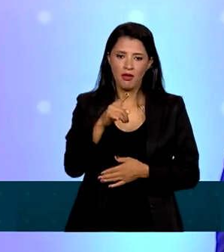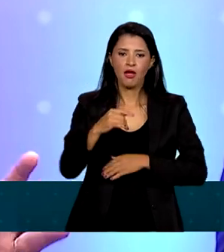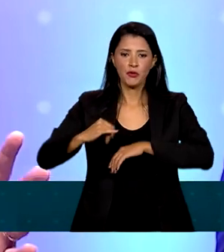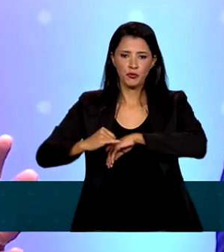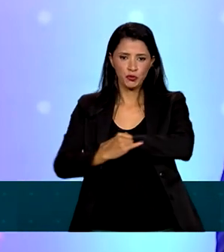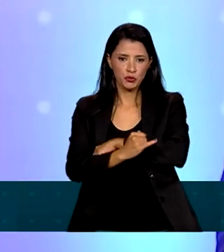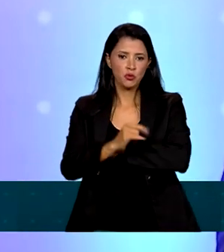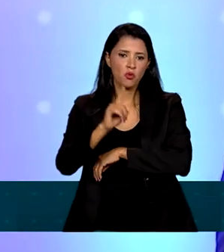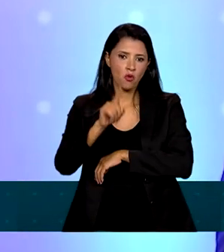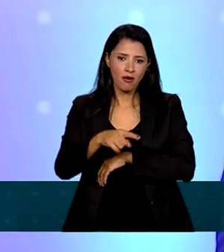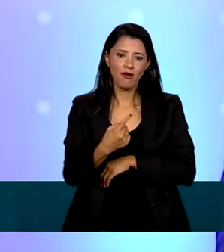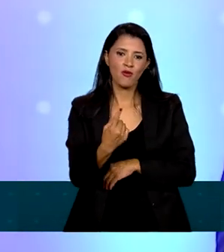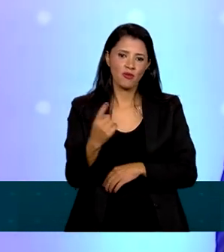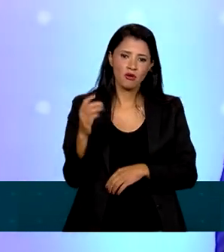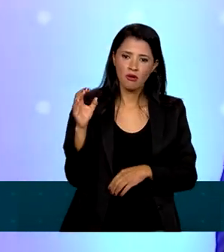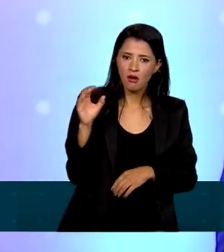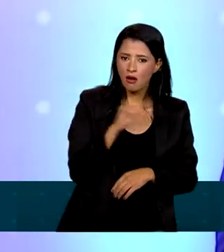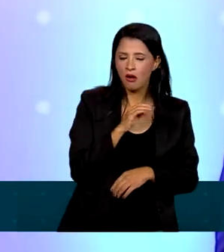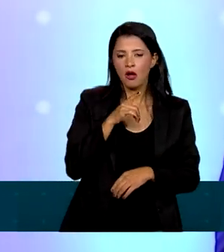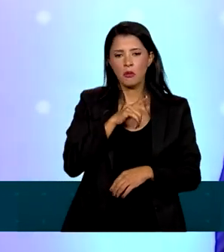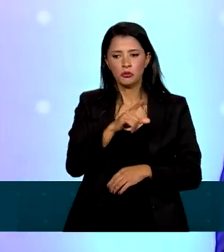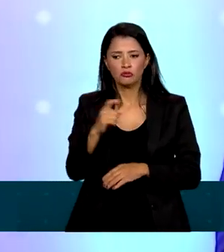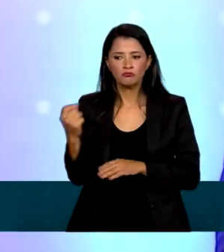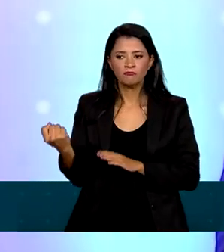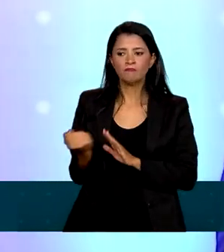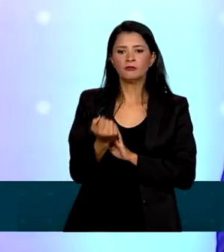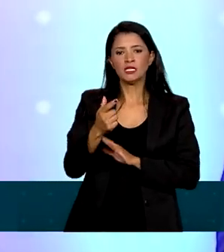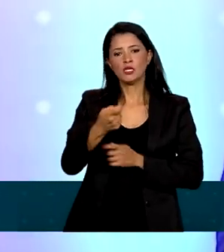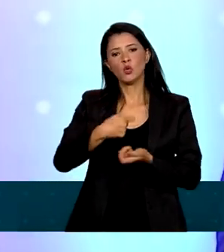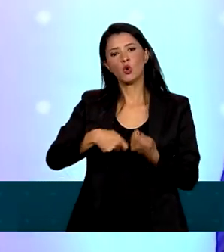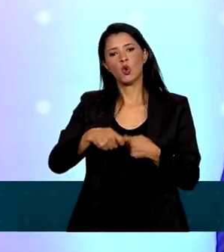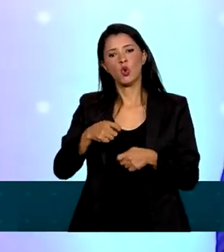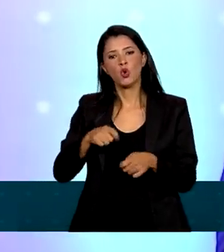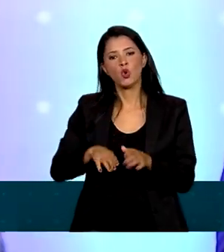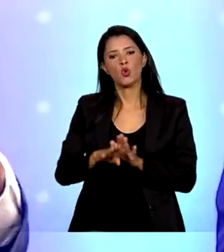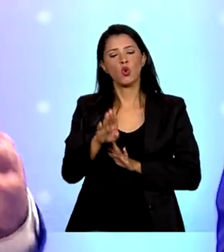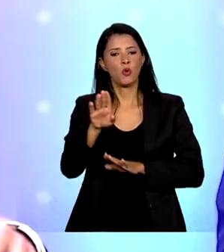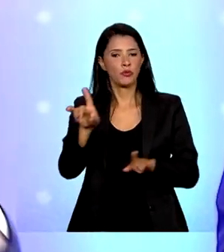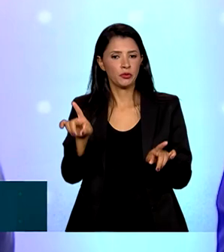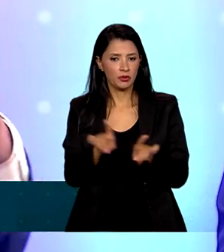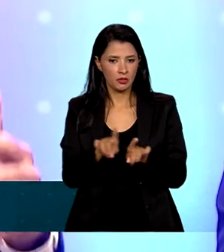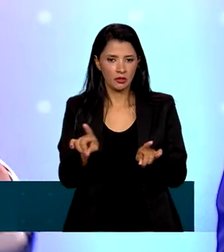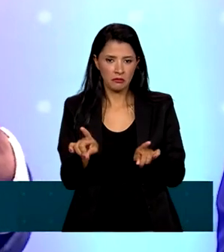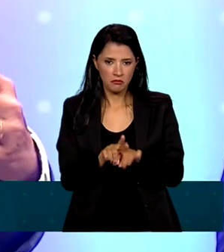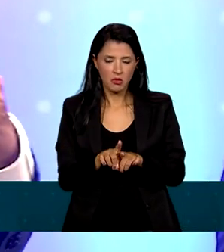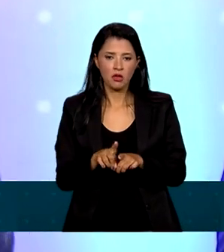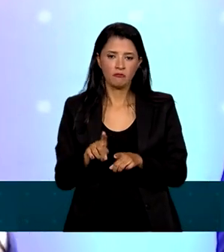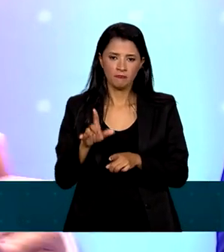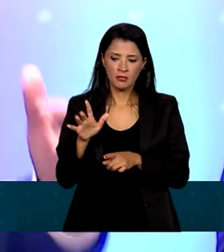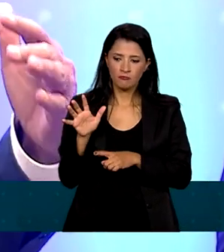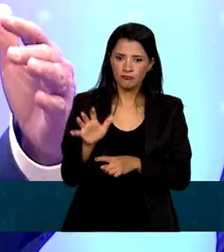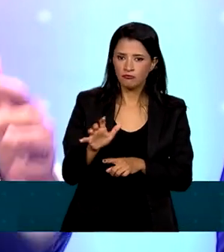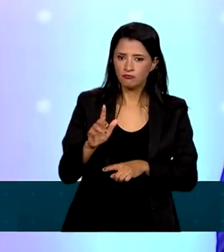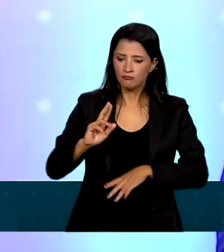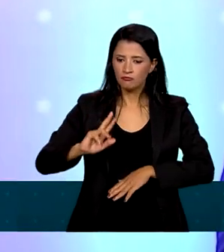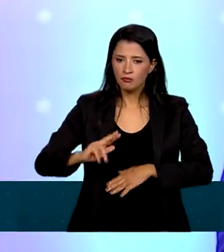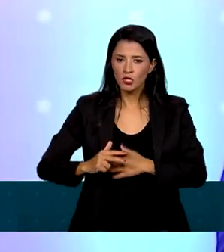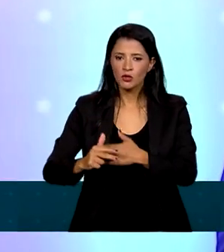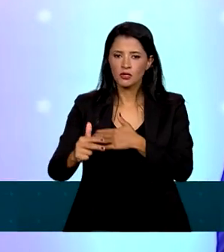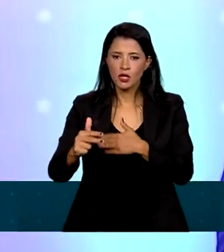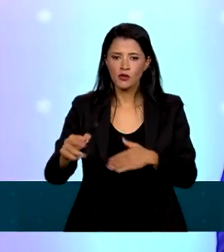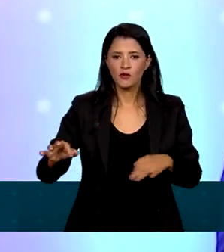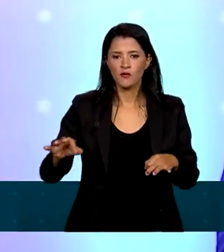resposta tanto do ponto de vista do impacto econômico, como também do efeito que tem quando dá